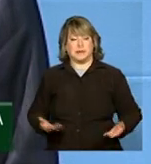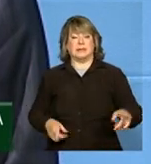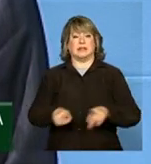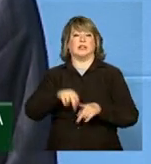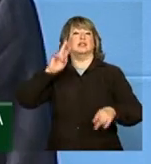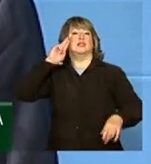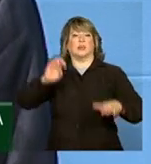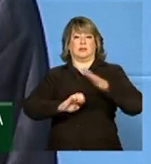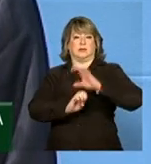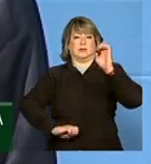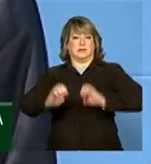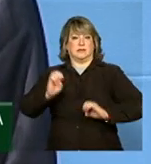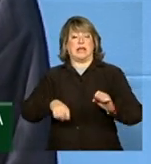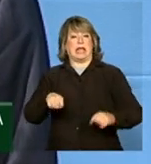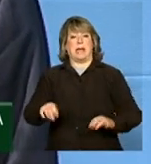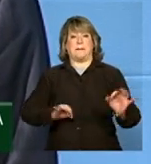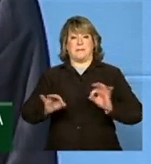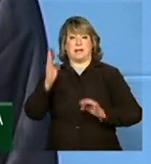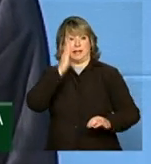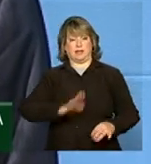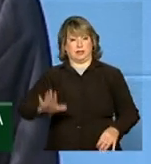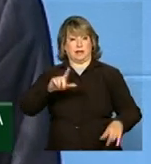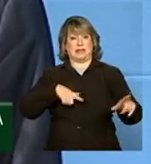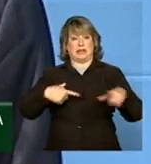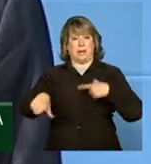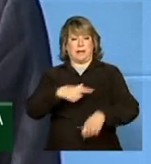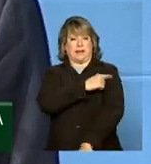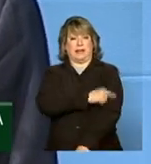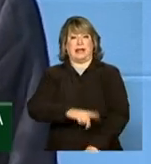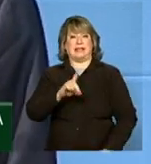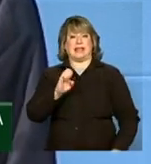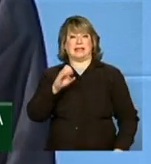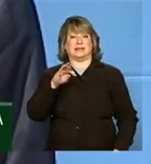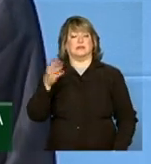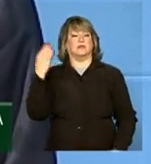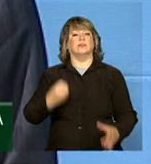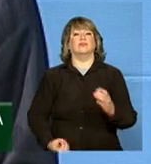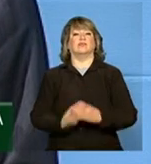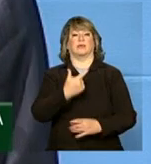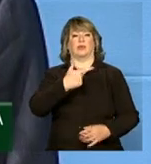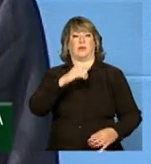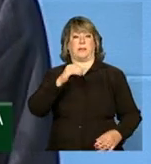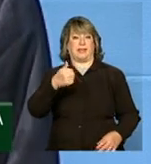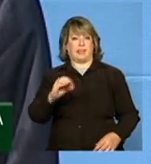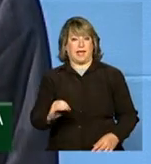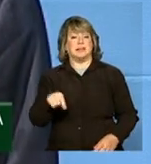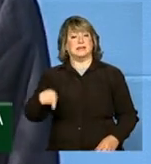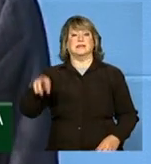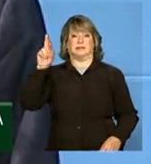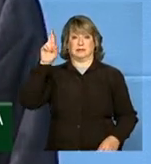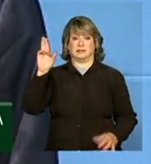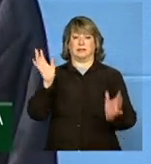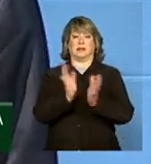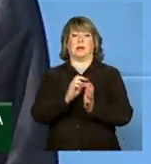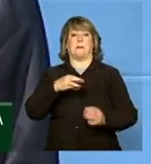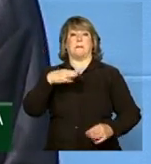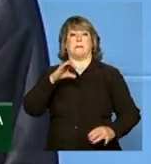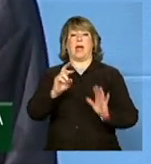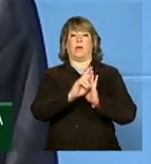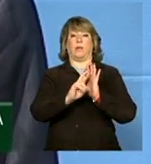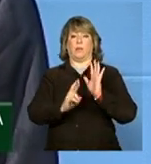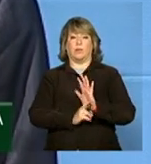O Plano Nacional de Emprego e Trabalho Decente, lançado em 2010, representa um marco regulatório,